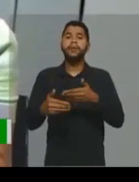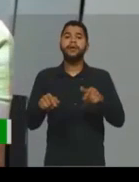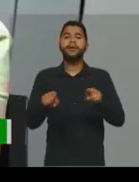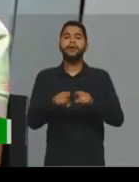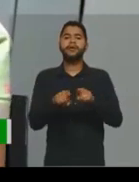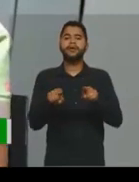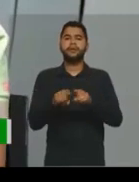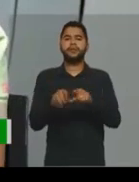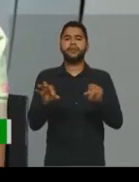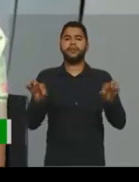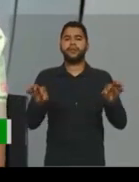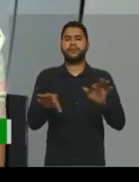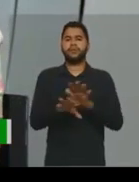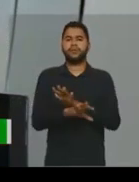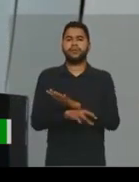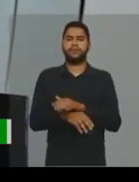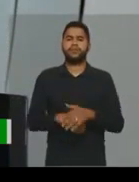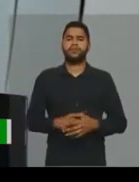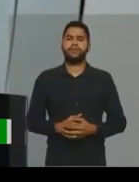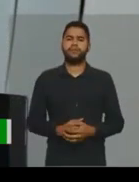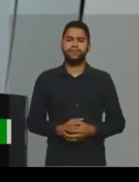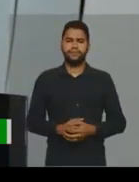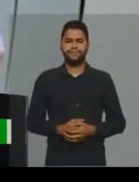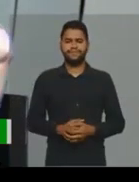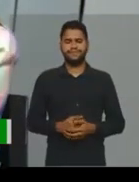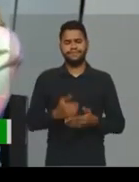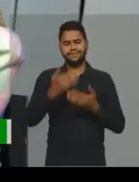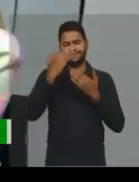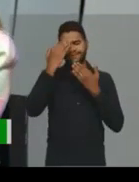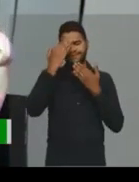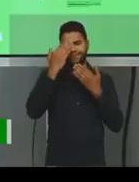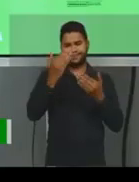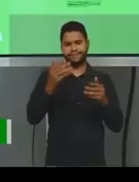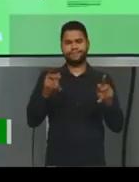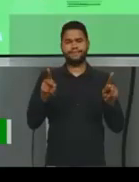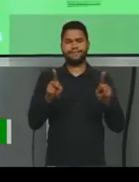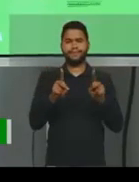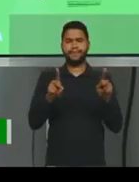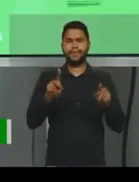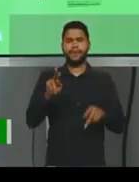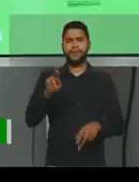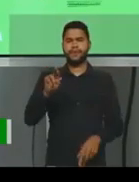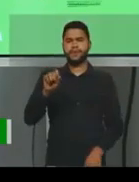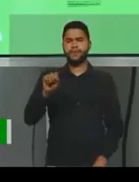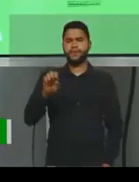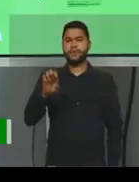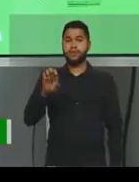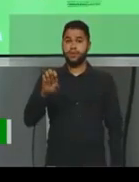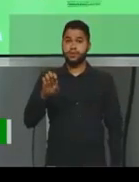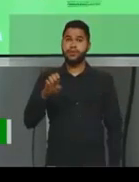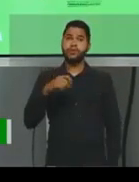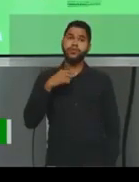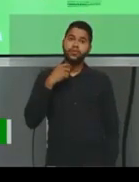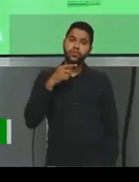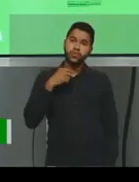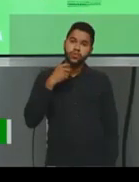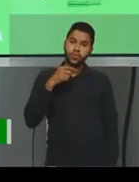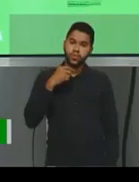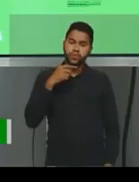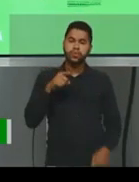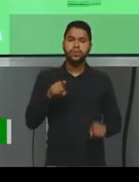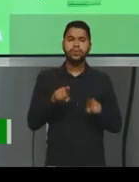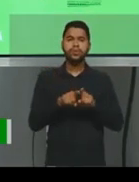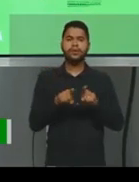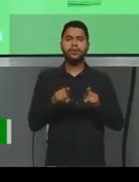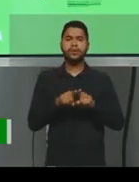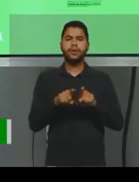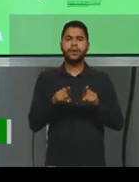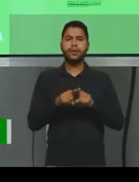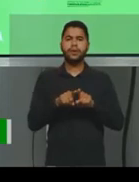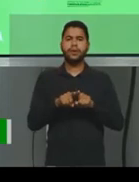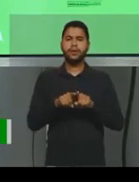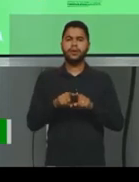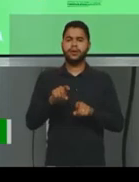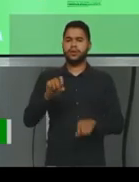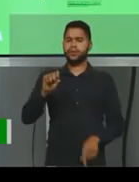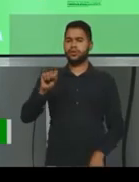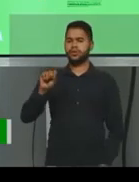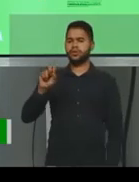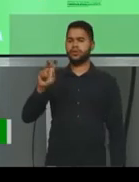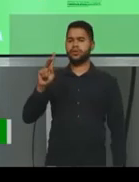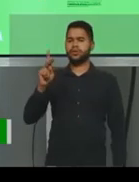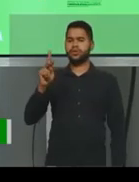e conclusão. Obrigada, professora Rose. Nossa próxima dúvida também é para você. É da Chayane